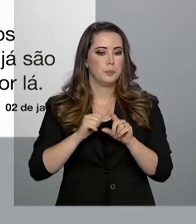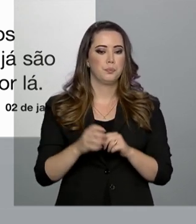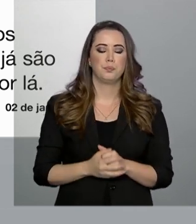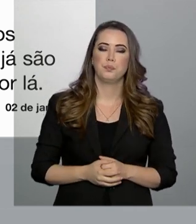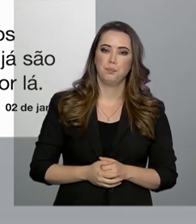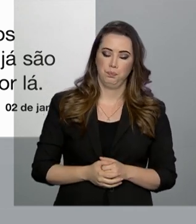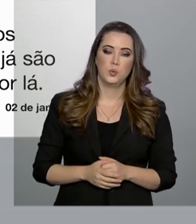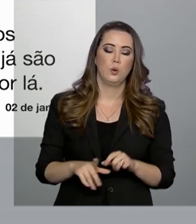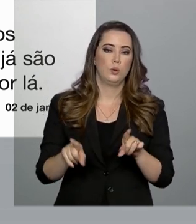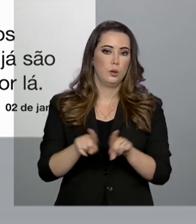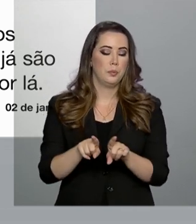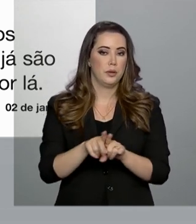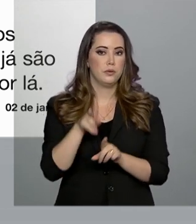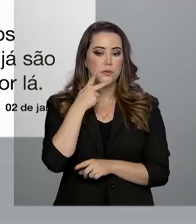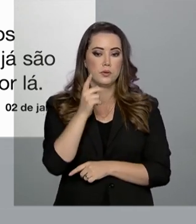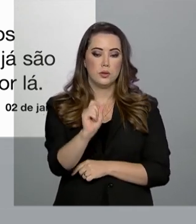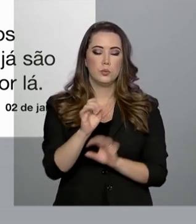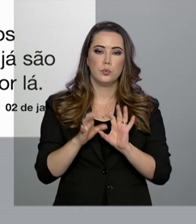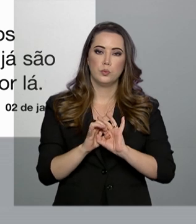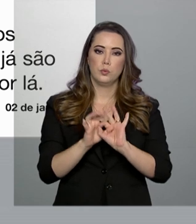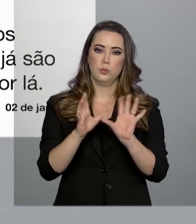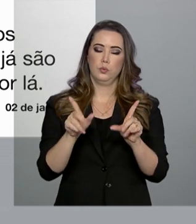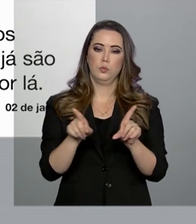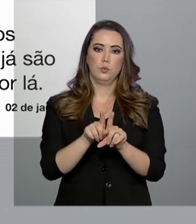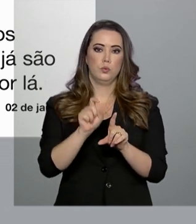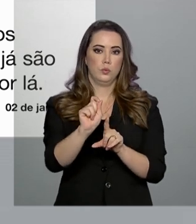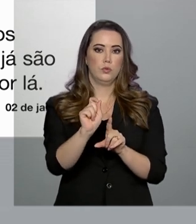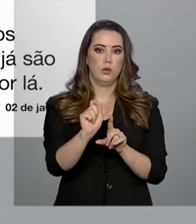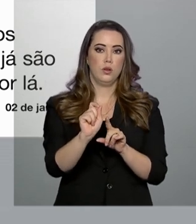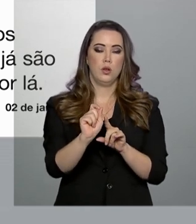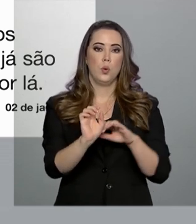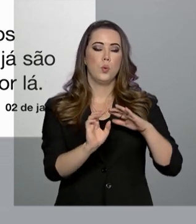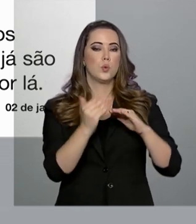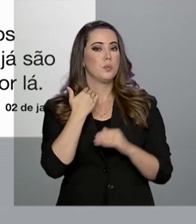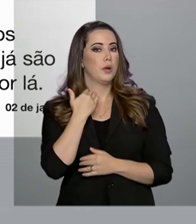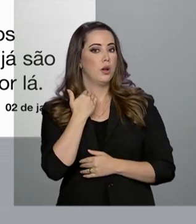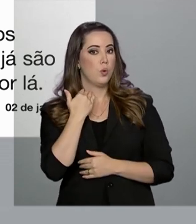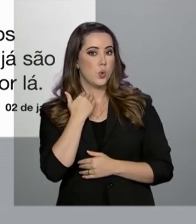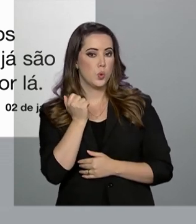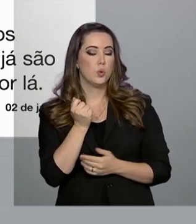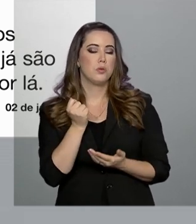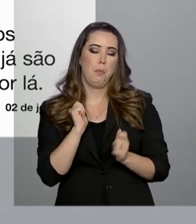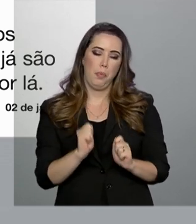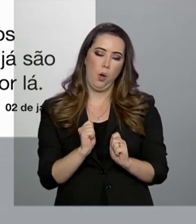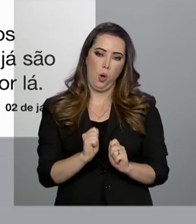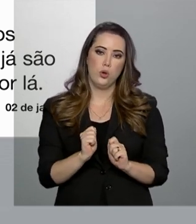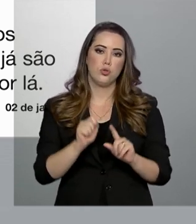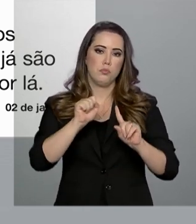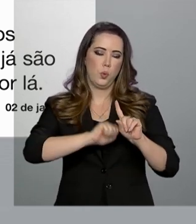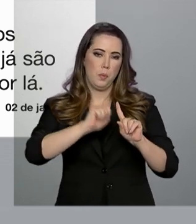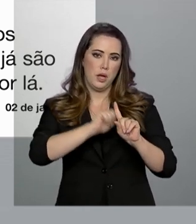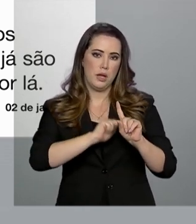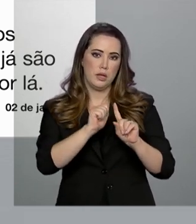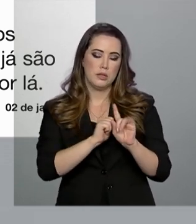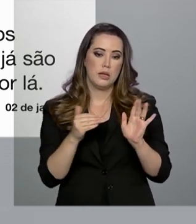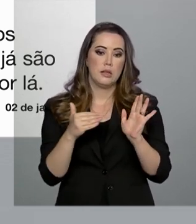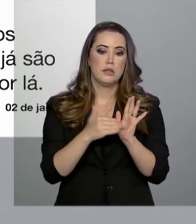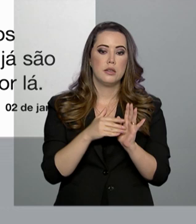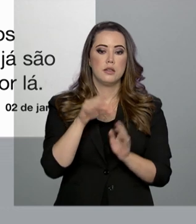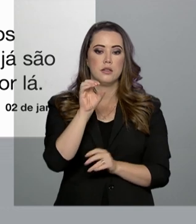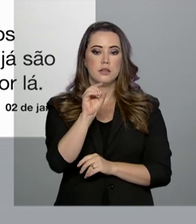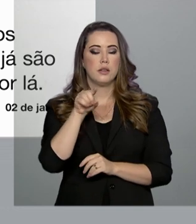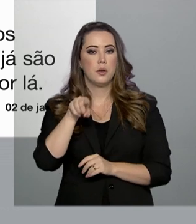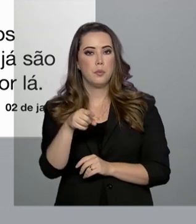presidente também lembrou que foi autorizada às instituições financeiras a cobrança de tarifa mensal de até 0